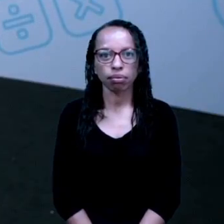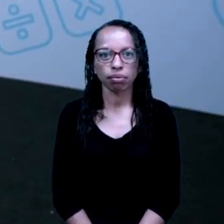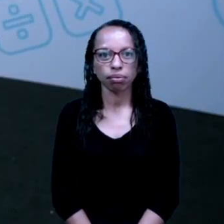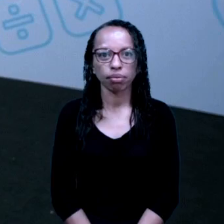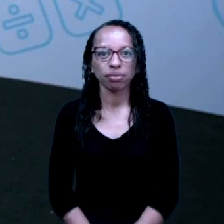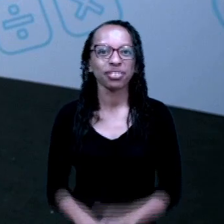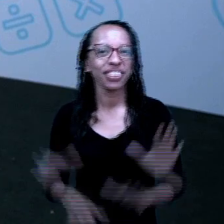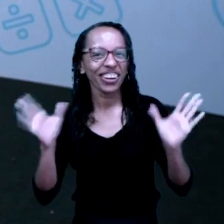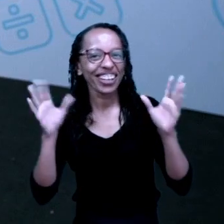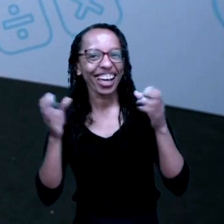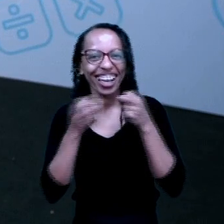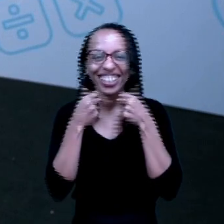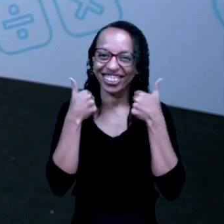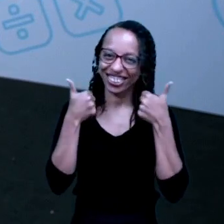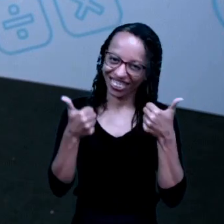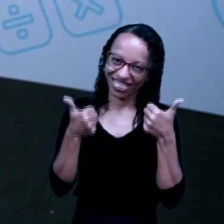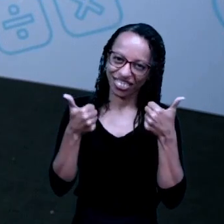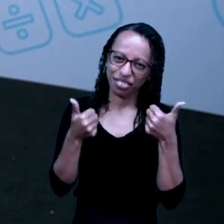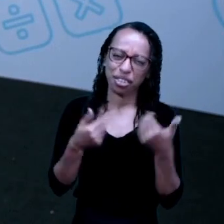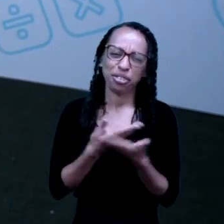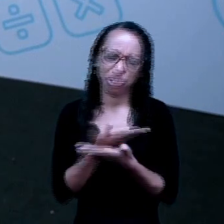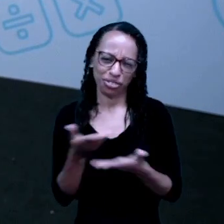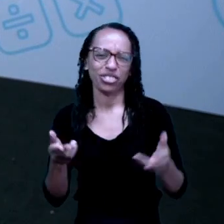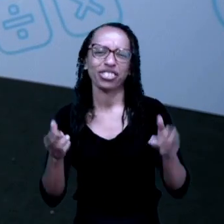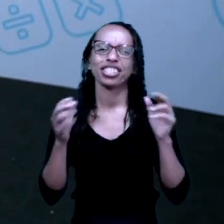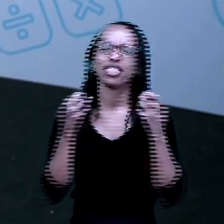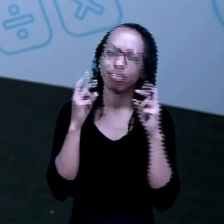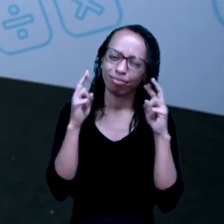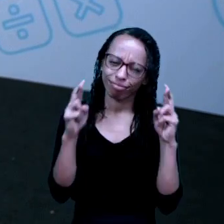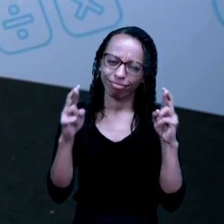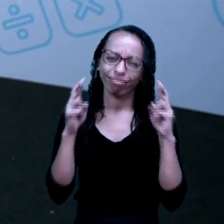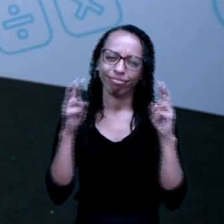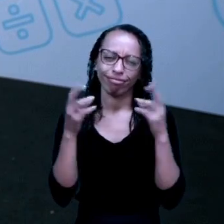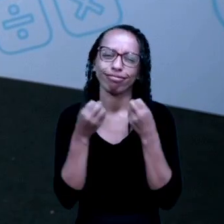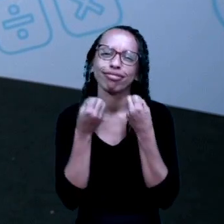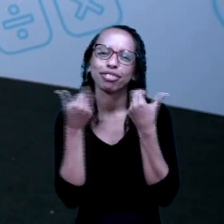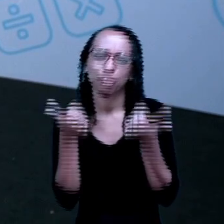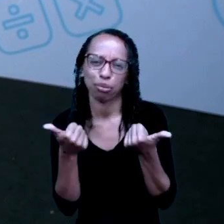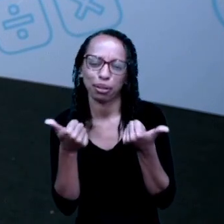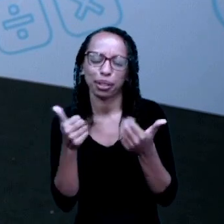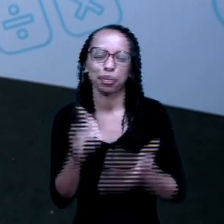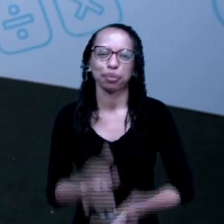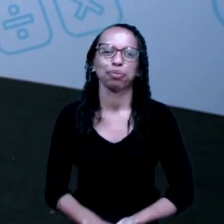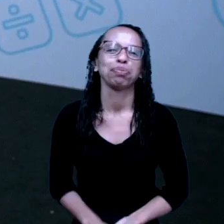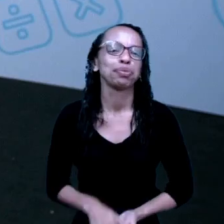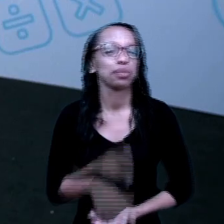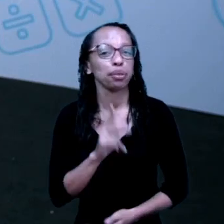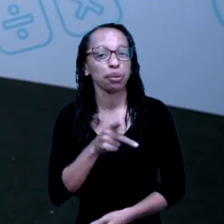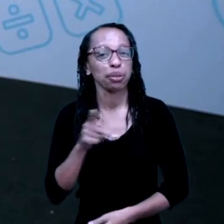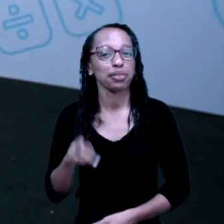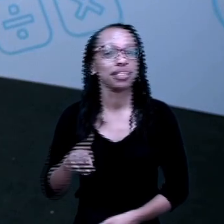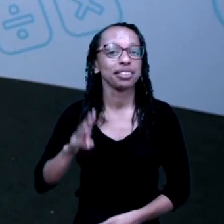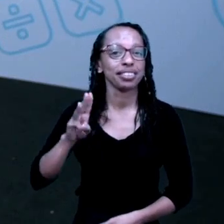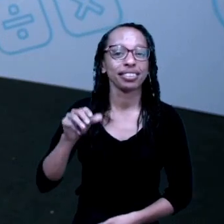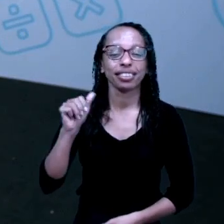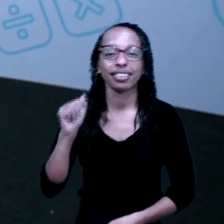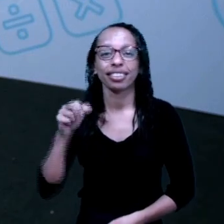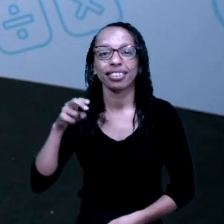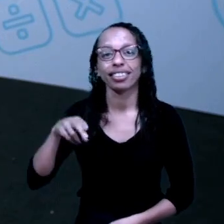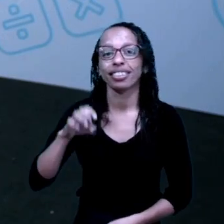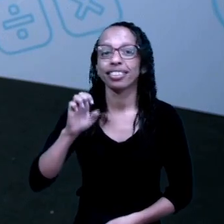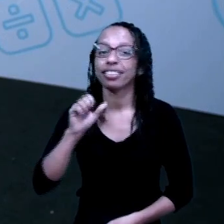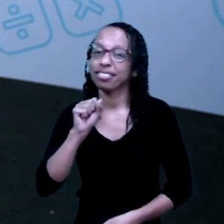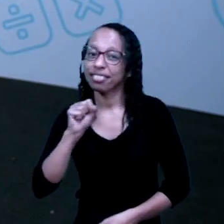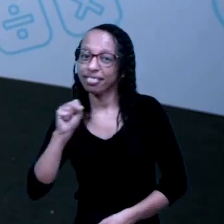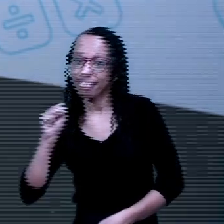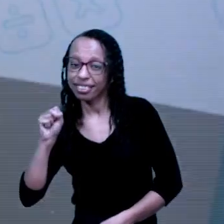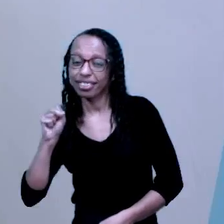Olá, tudo bem com vocês? Como é que vocês estão? Espero que todos estejam muito bem. Meu nome é Vanessa Lóio, sou professora de